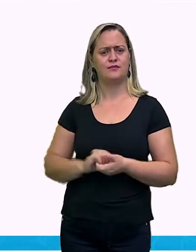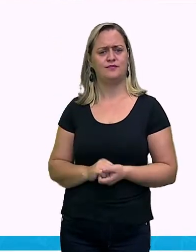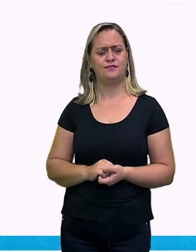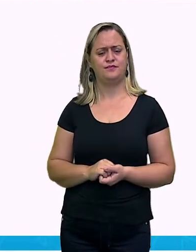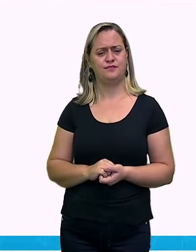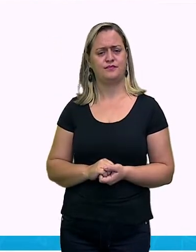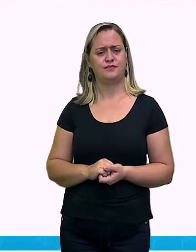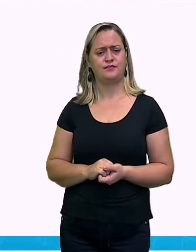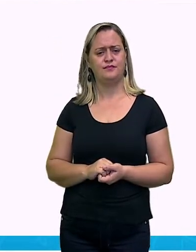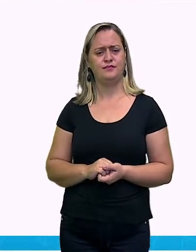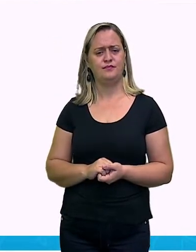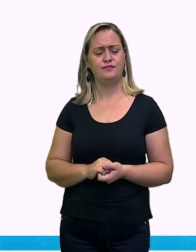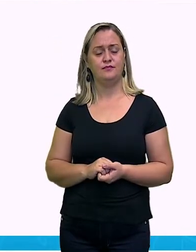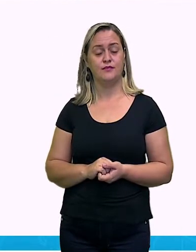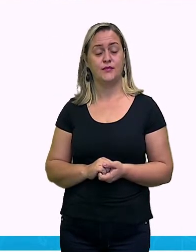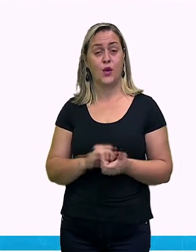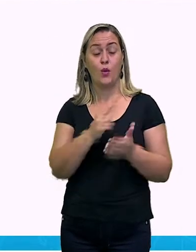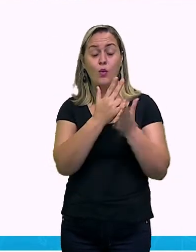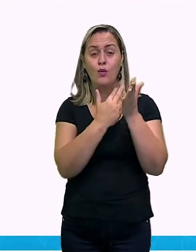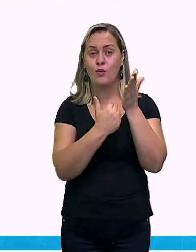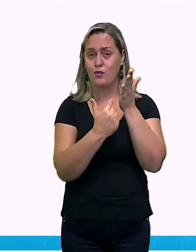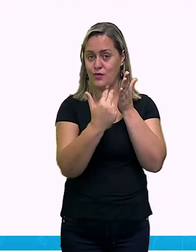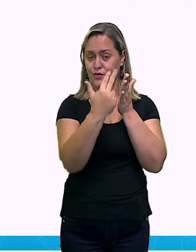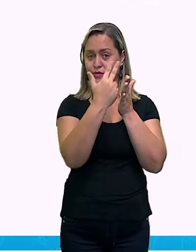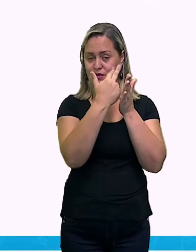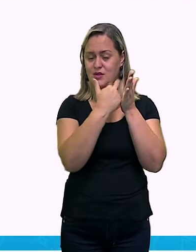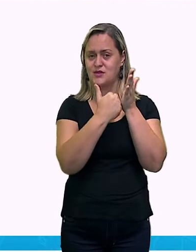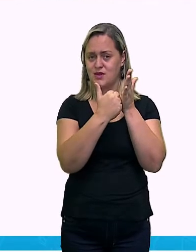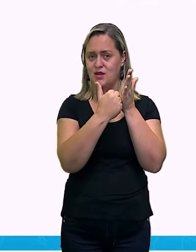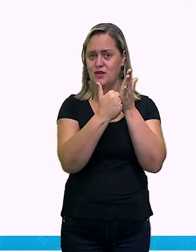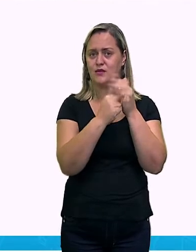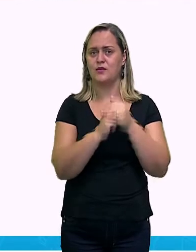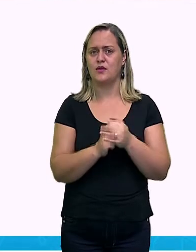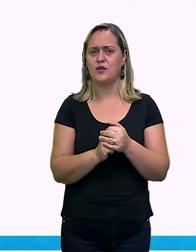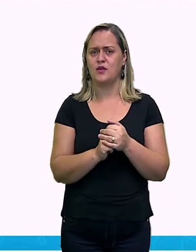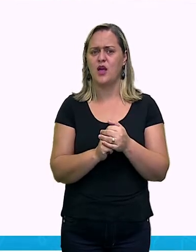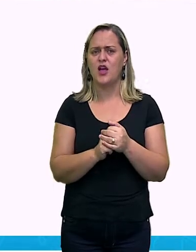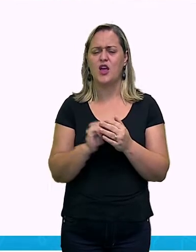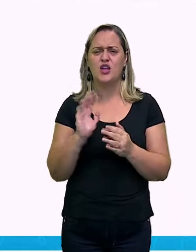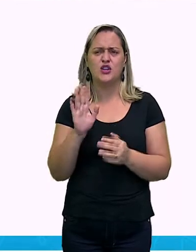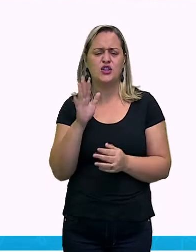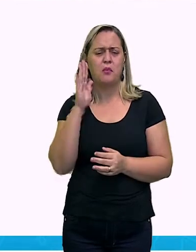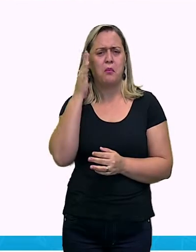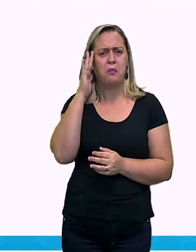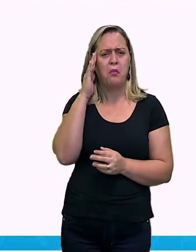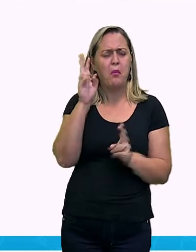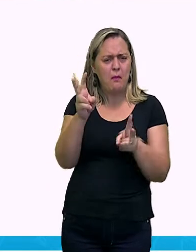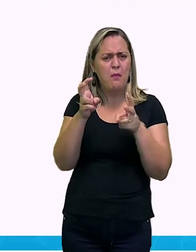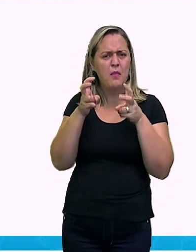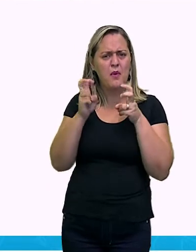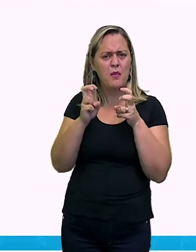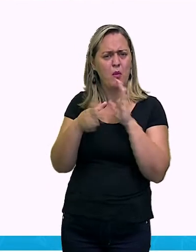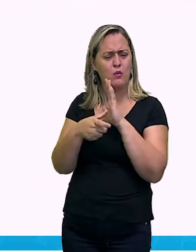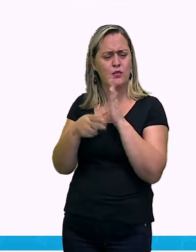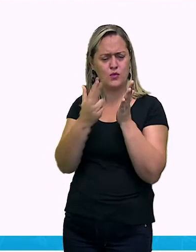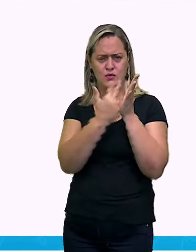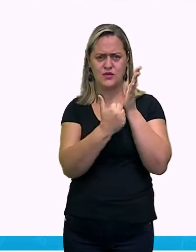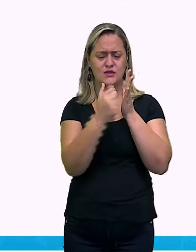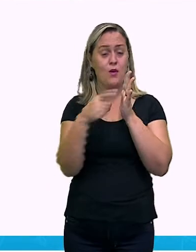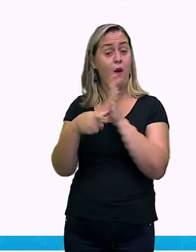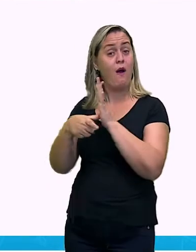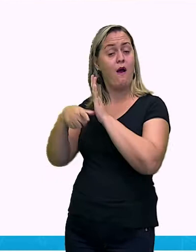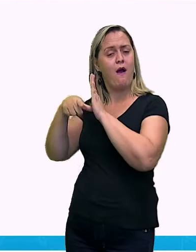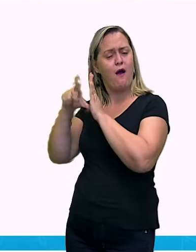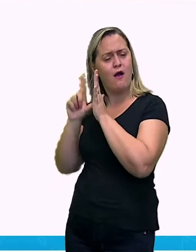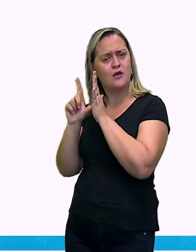Esse desenho logo embaixo. E se você observar, todos os desenhos anteriores, eles são coloridos com pontos e com nenhuma